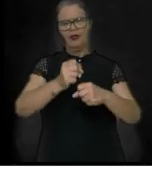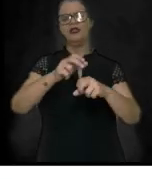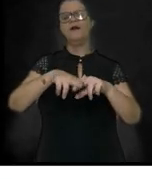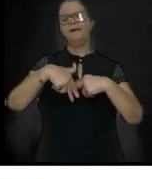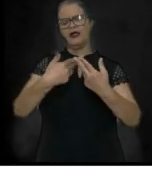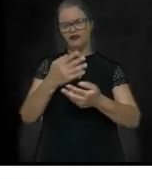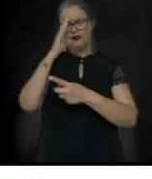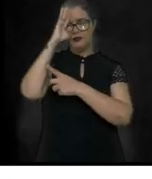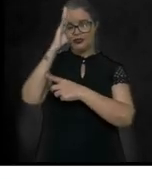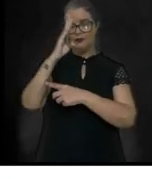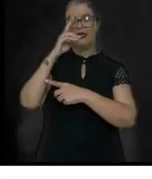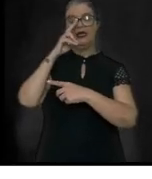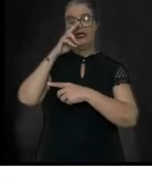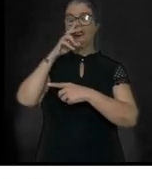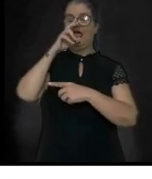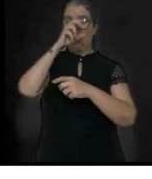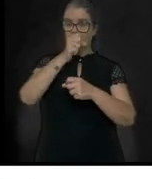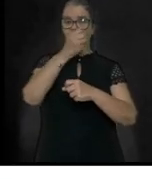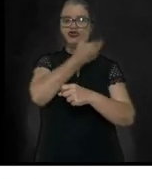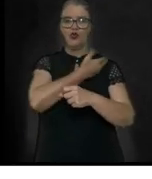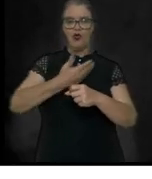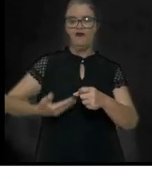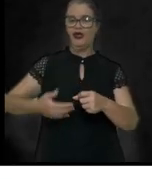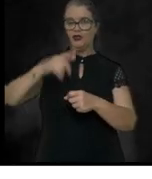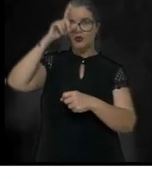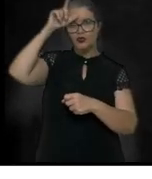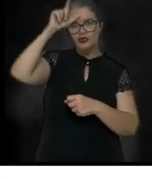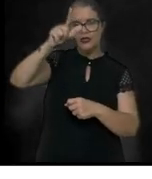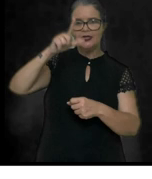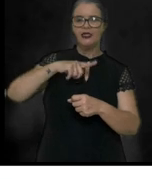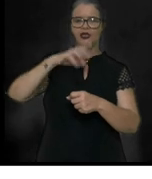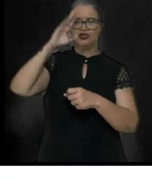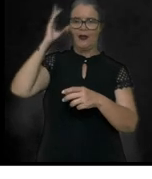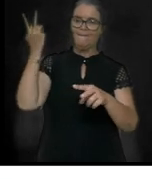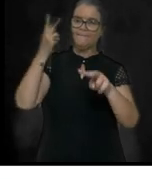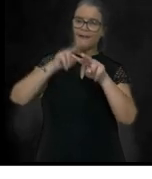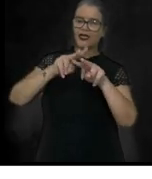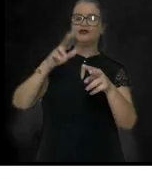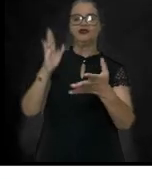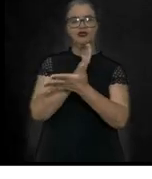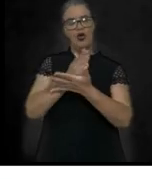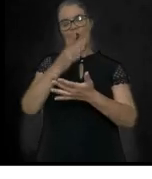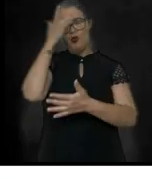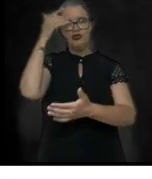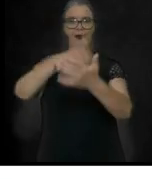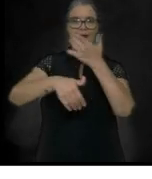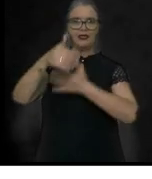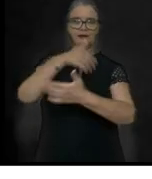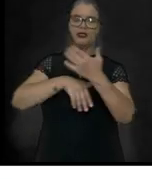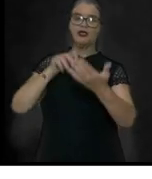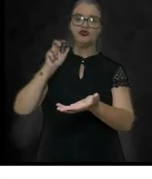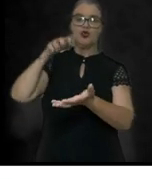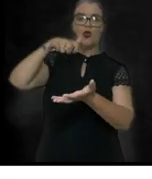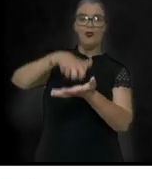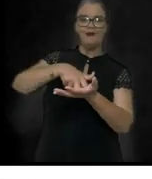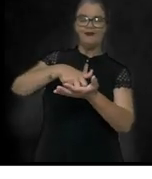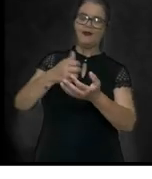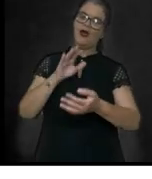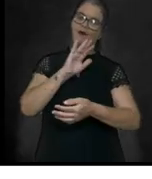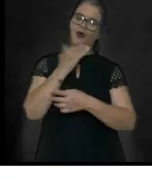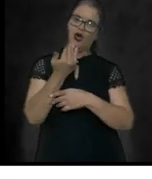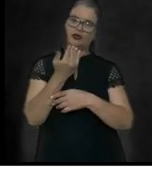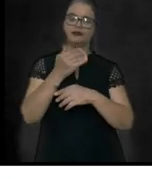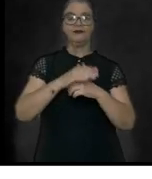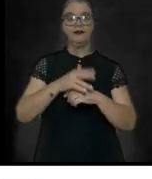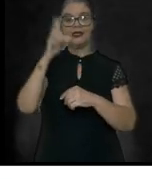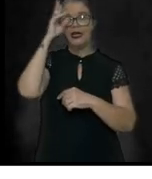governo, os líderes presos e alguns participantes condenados à morte. Lembre-se, pessoal,